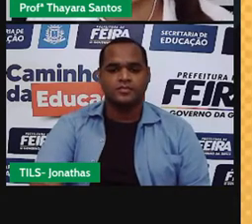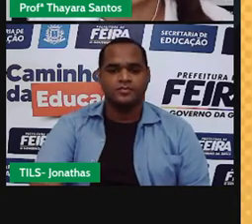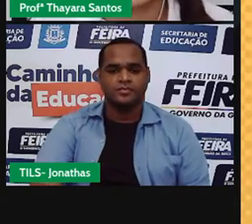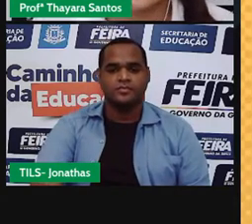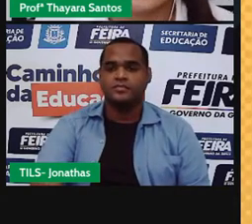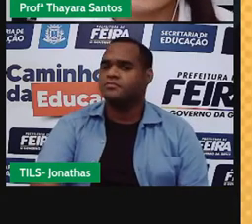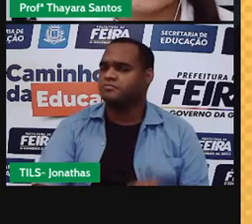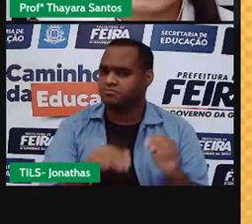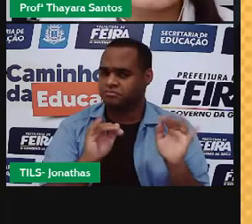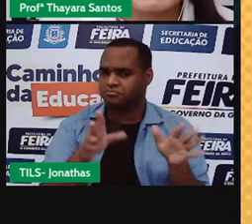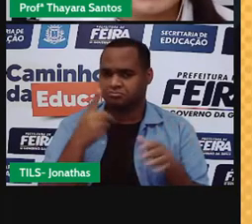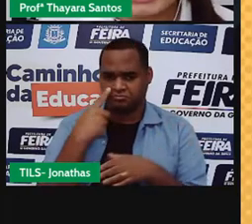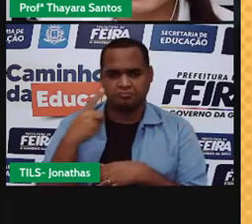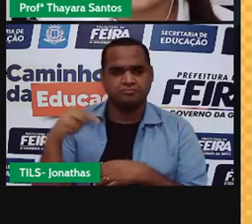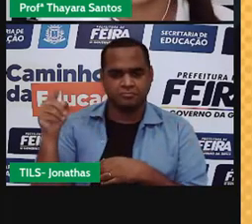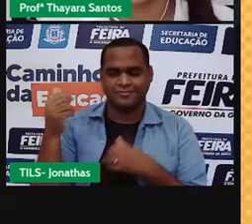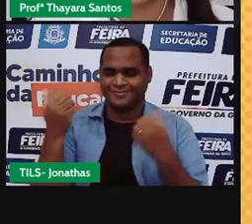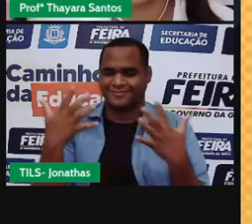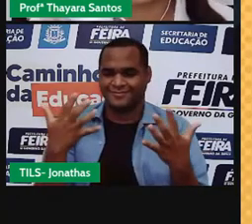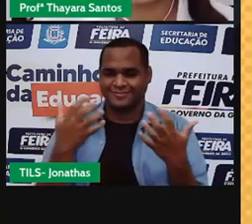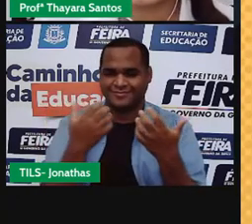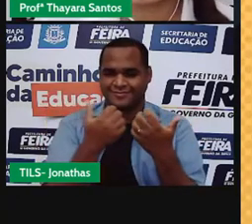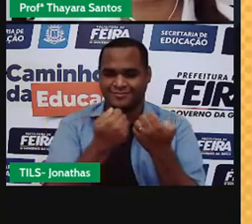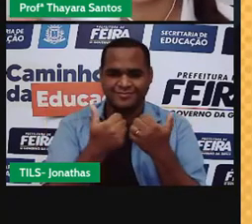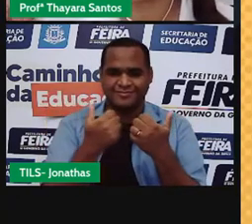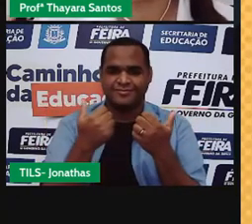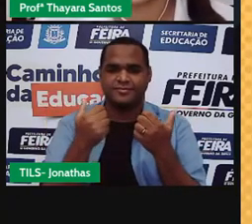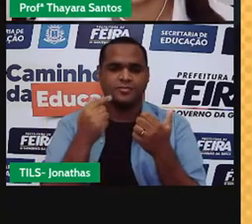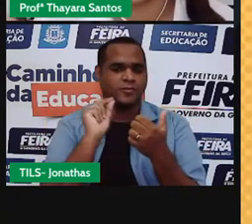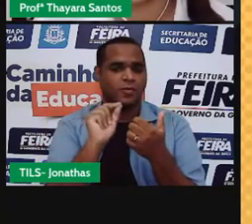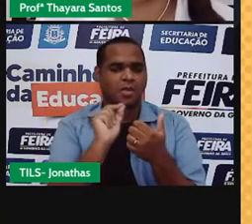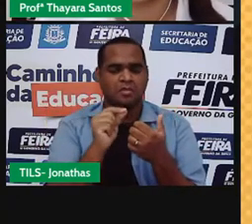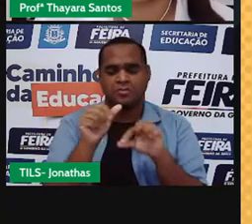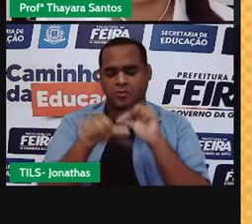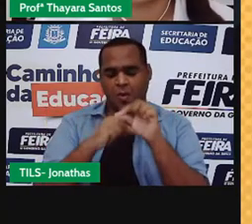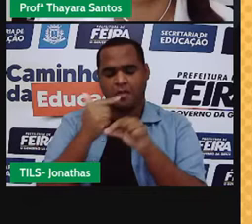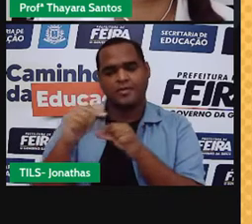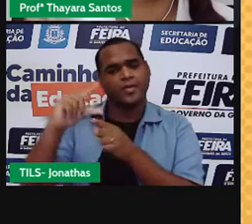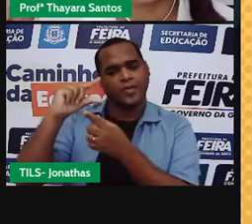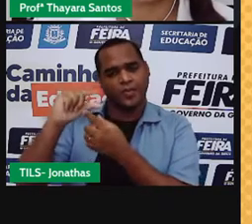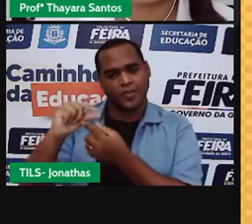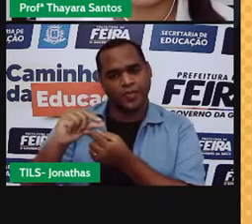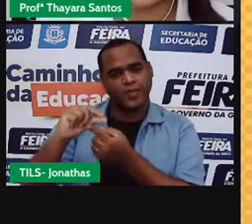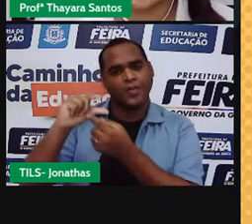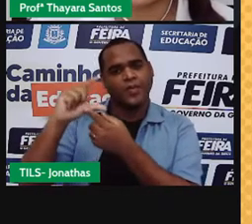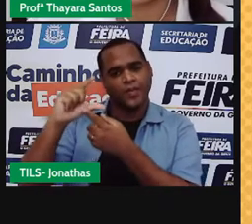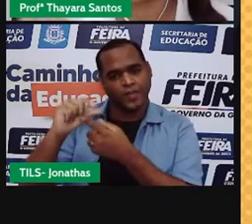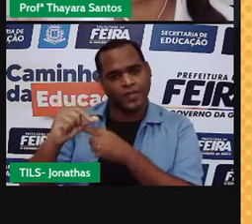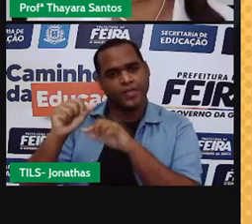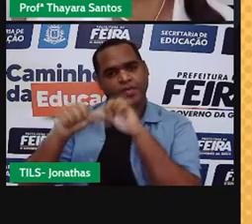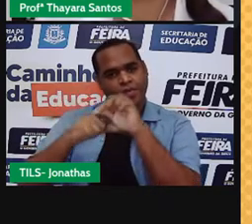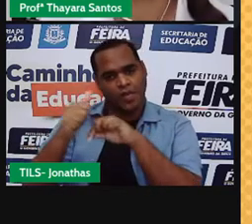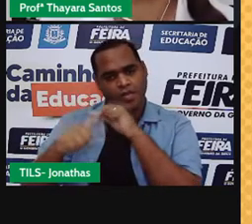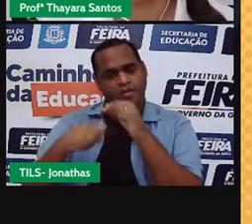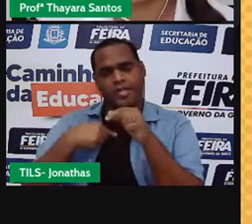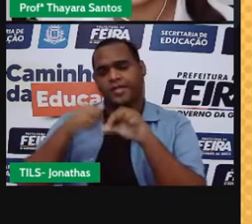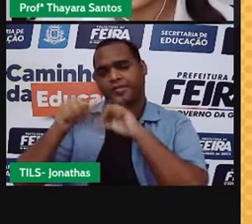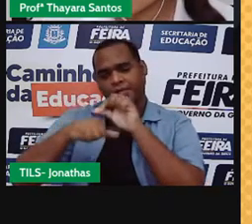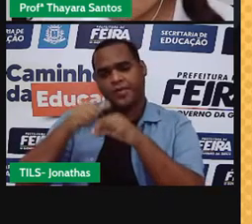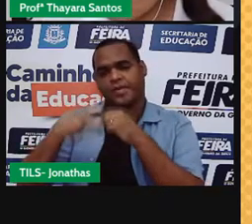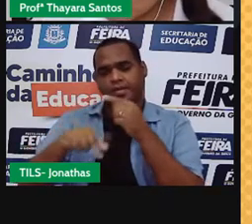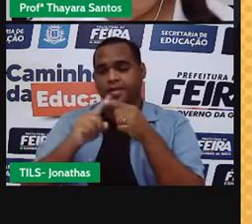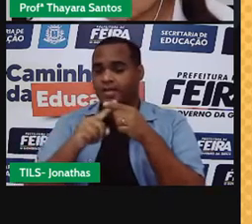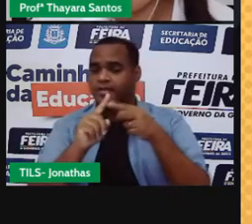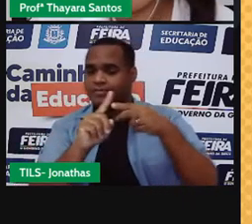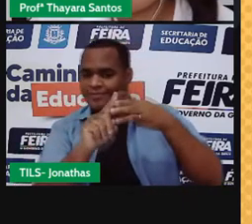A gente viu lá no simulador, né? Como é que a gente faz para mudar os estados da matéria, para fazer essa mudança de estados